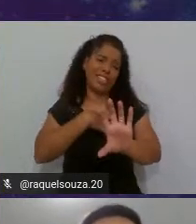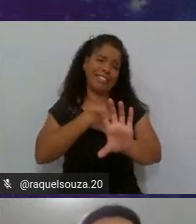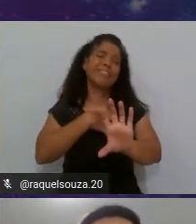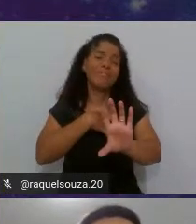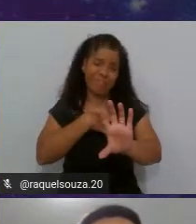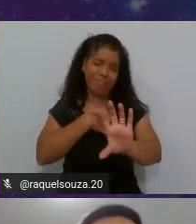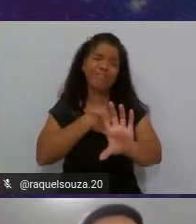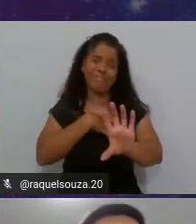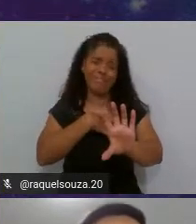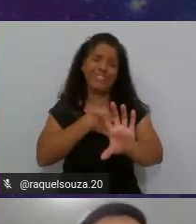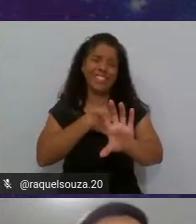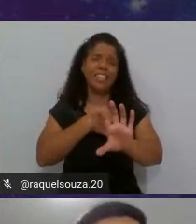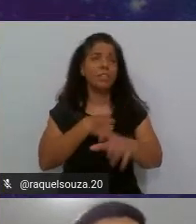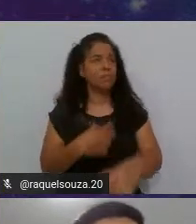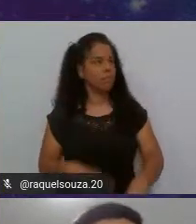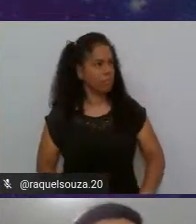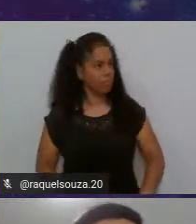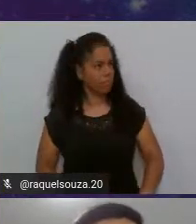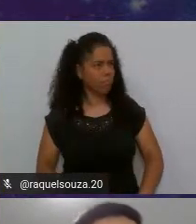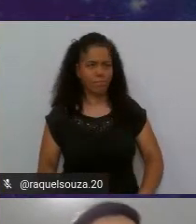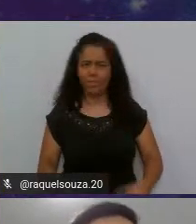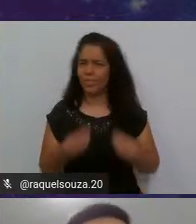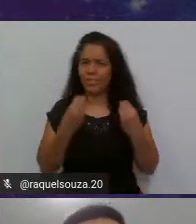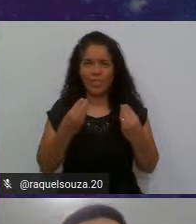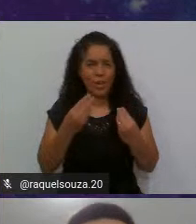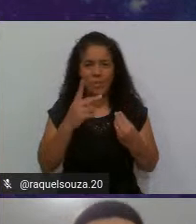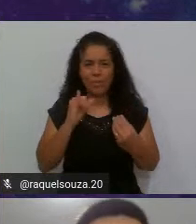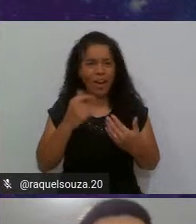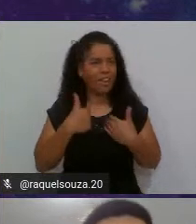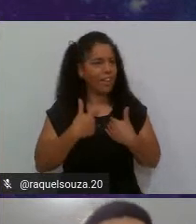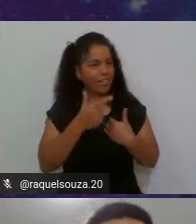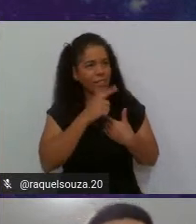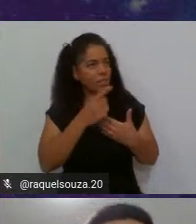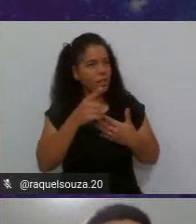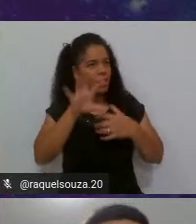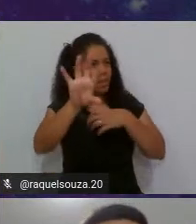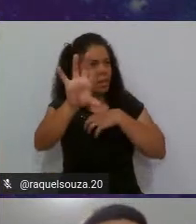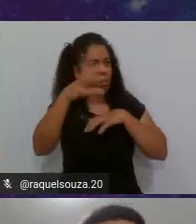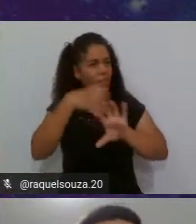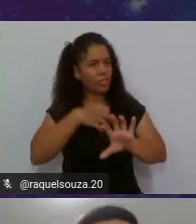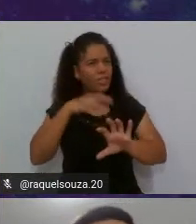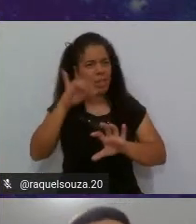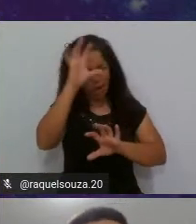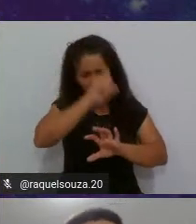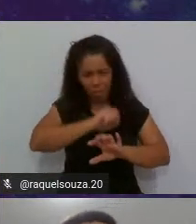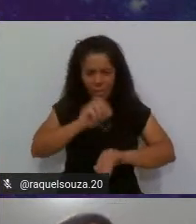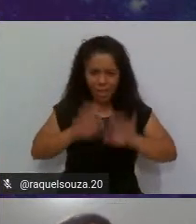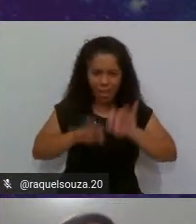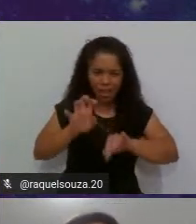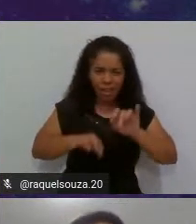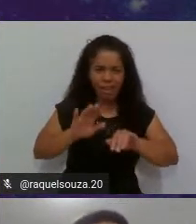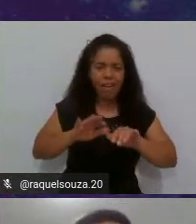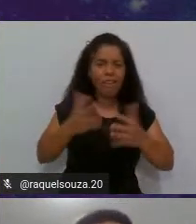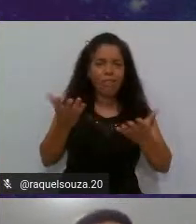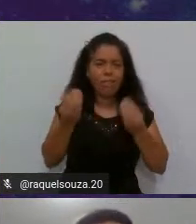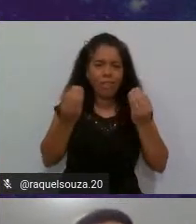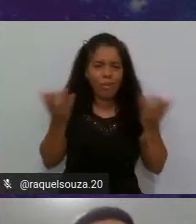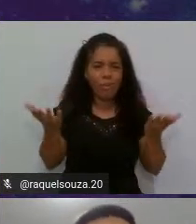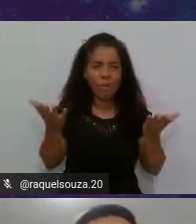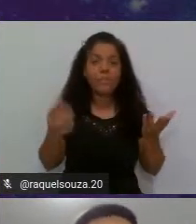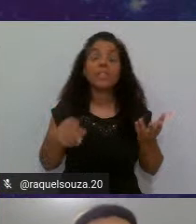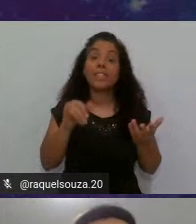mas como é que eu vou me beneficiar da empatia se eu aprender a codar? A partir do momento que você